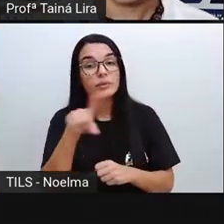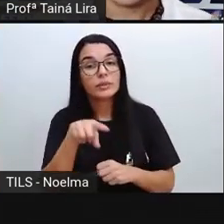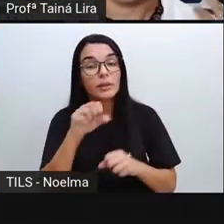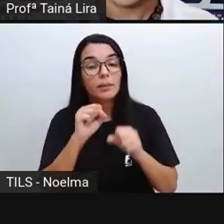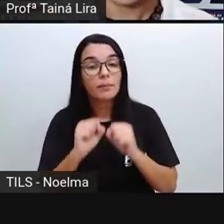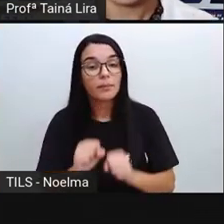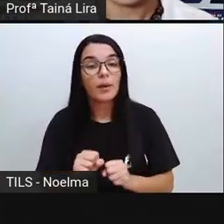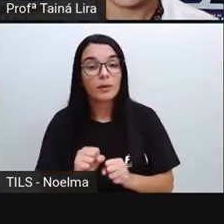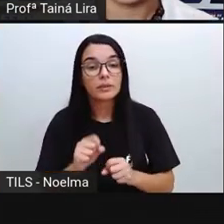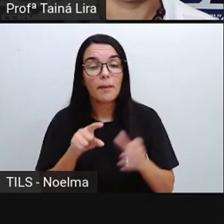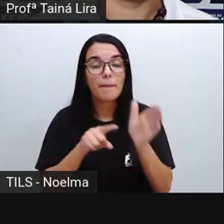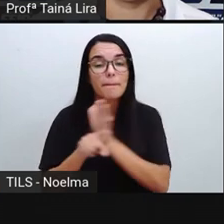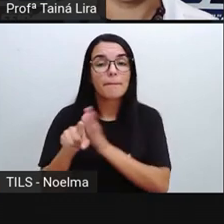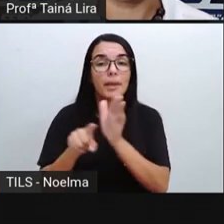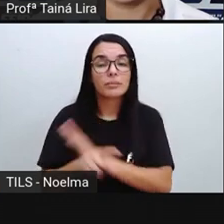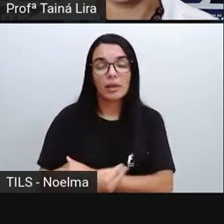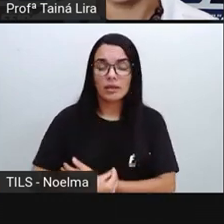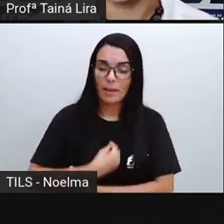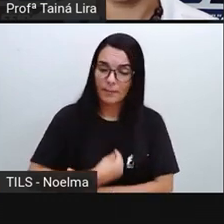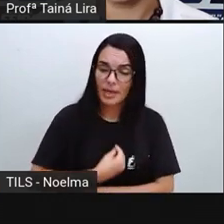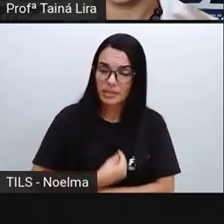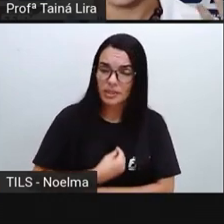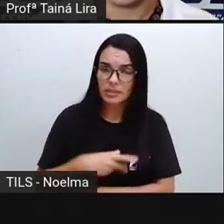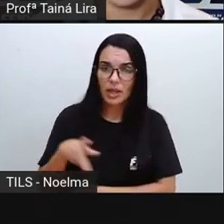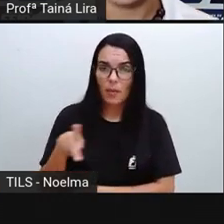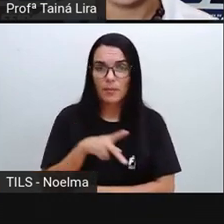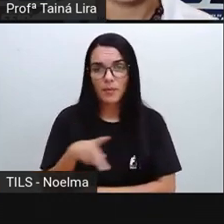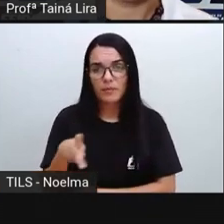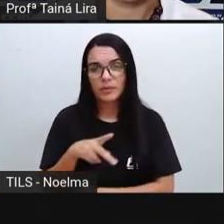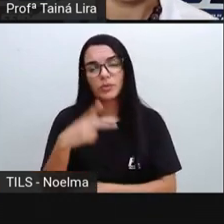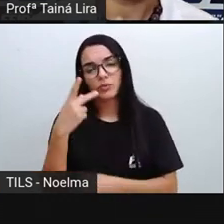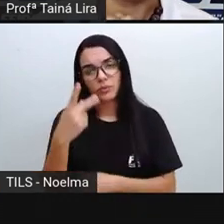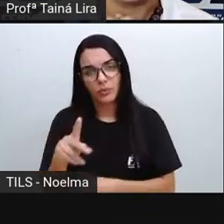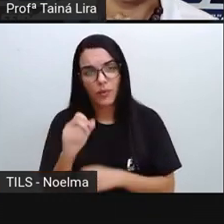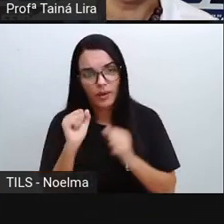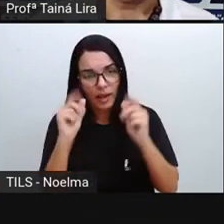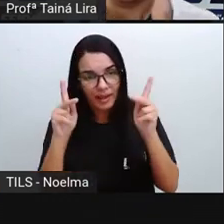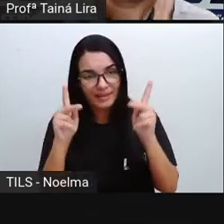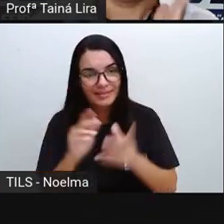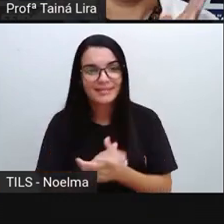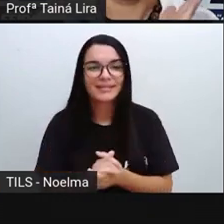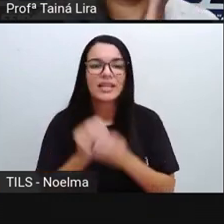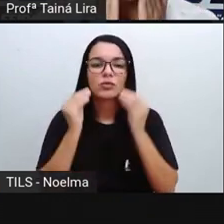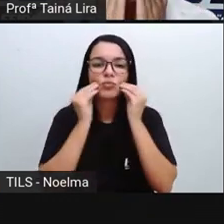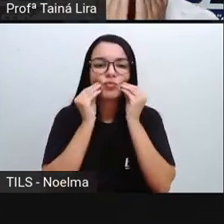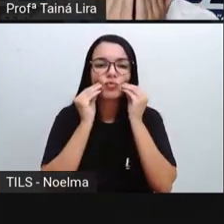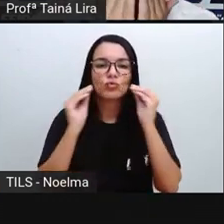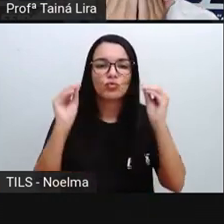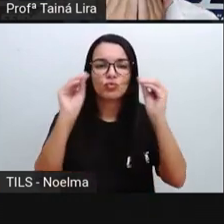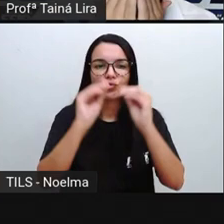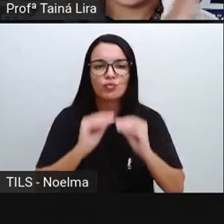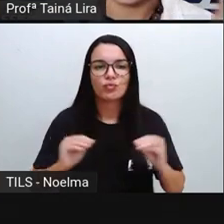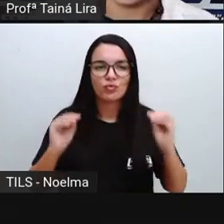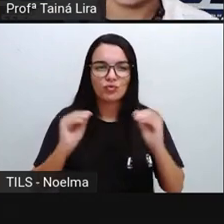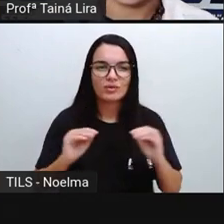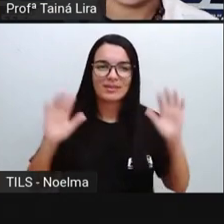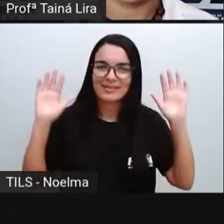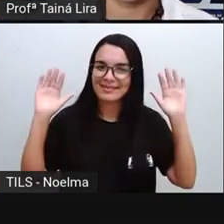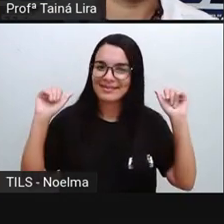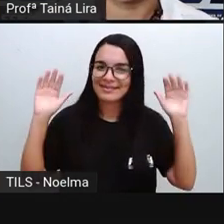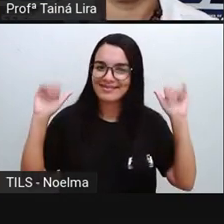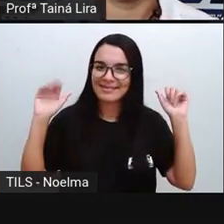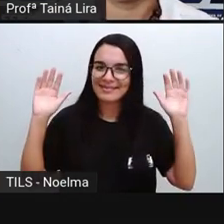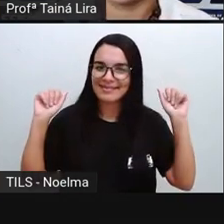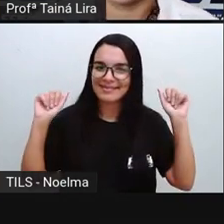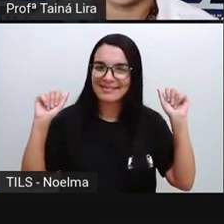perguntar ali, Tirar as dúvidas, anotar e perguntar ao seu professor, tá bom? Beijinho, segundo ano. Até